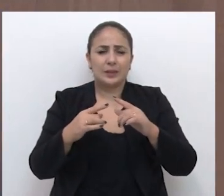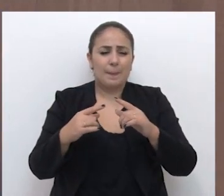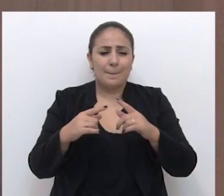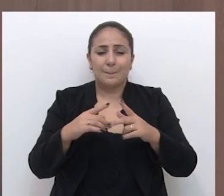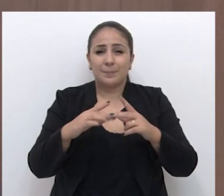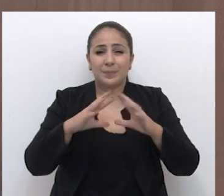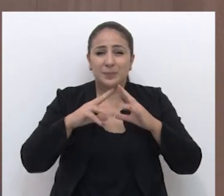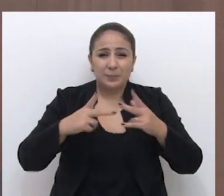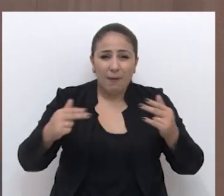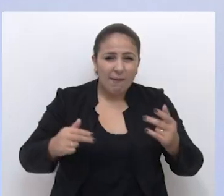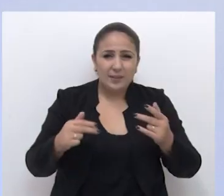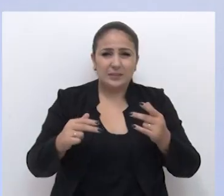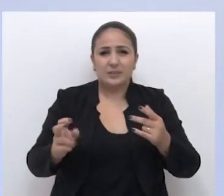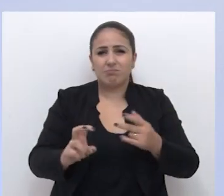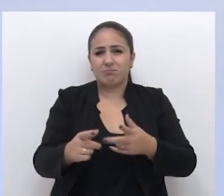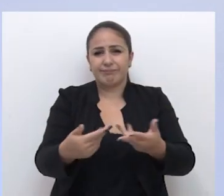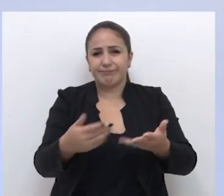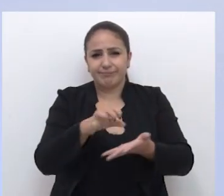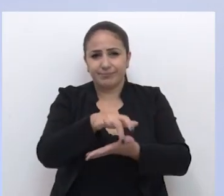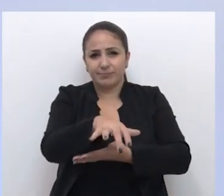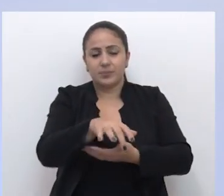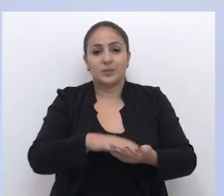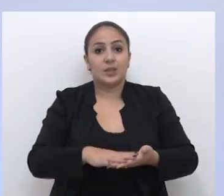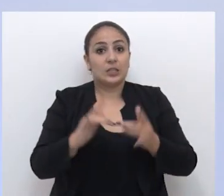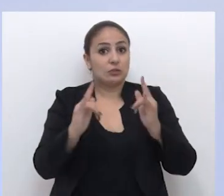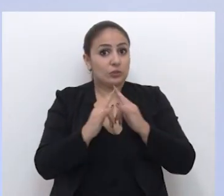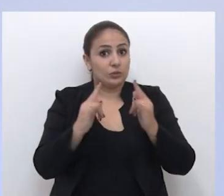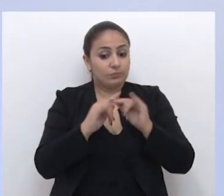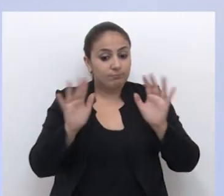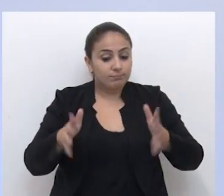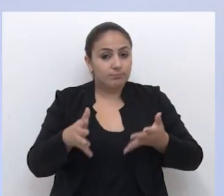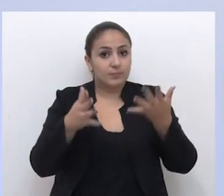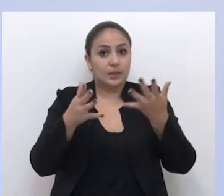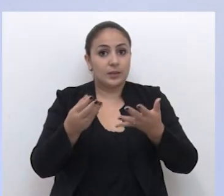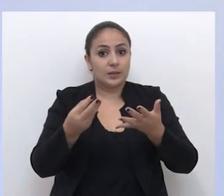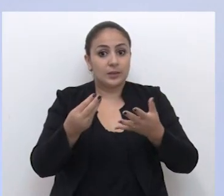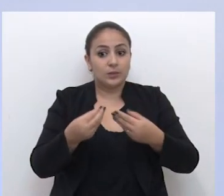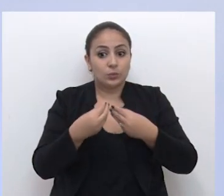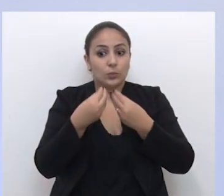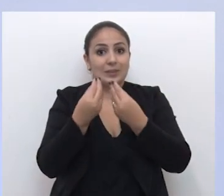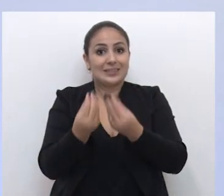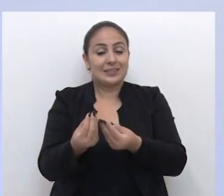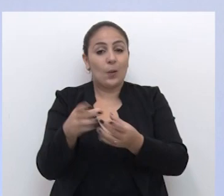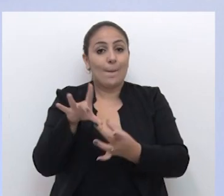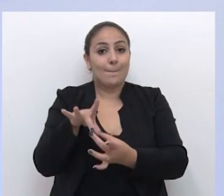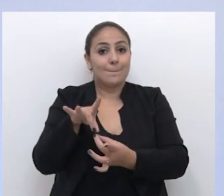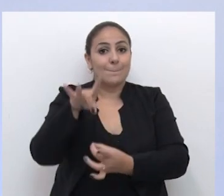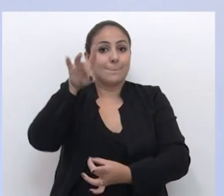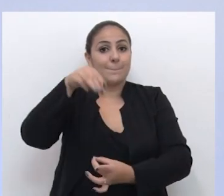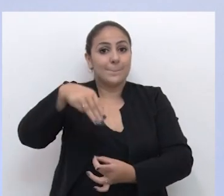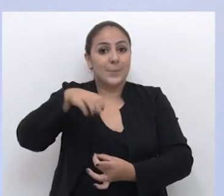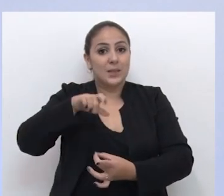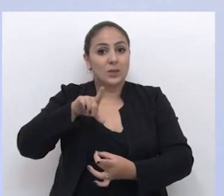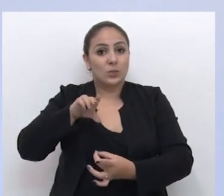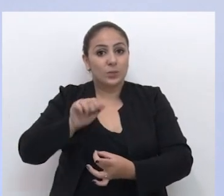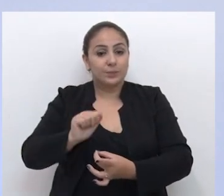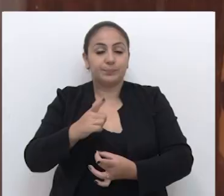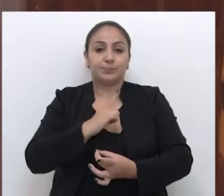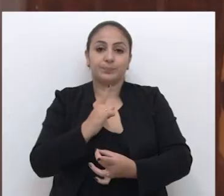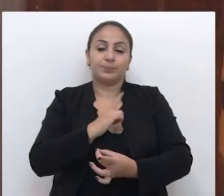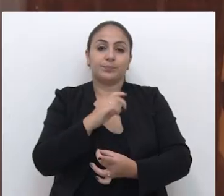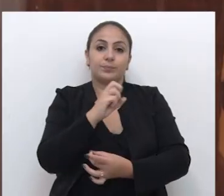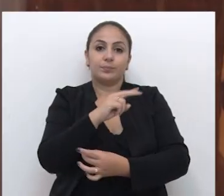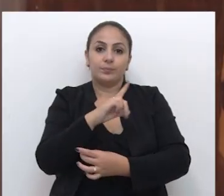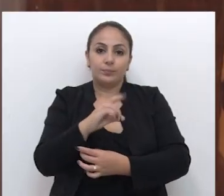estão aparecendo com feridas no corpo. Instituto que incentiva a doação de medula tem Saul Spinelli como conselheiro.